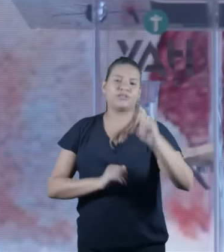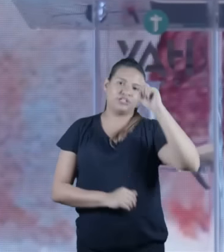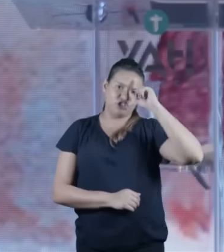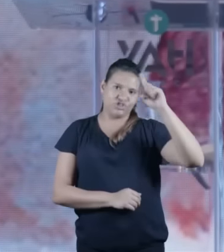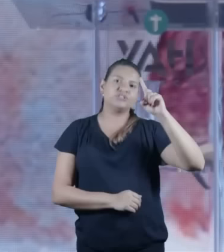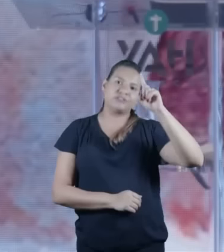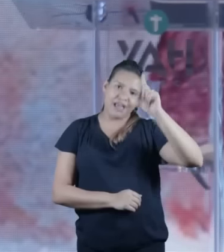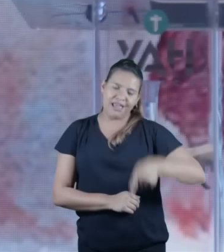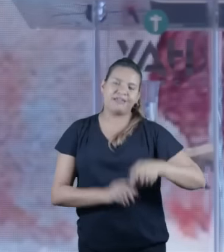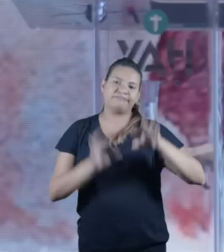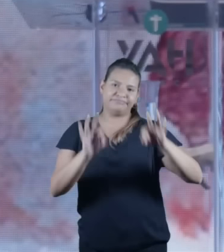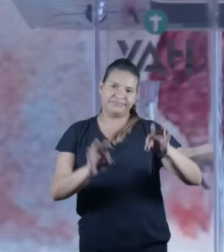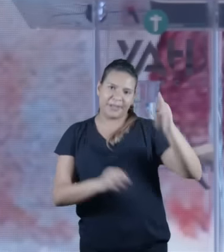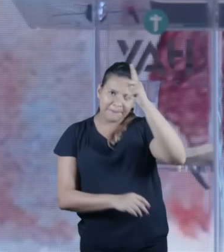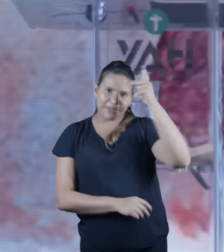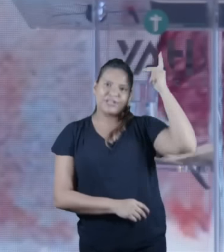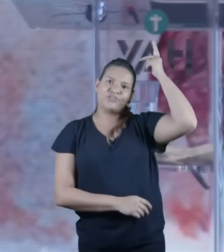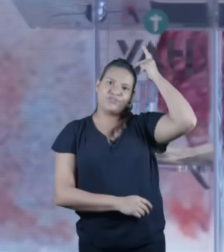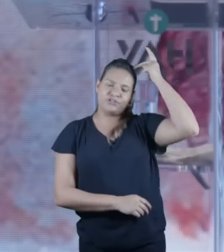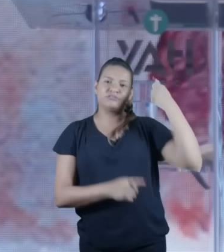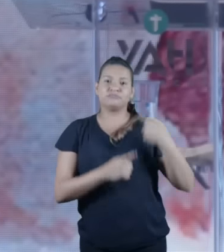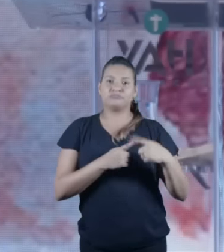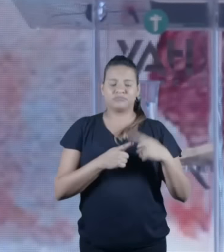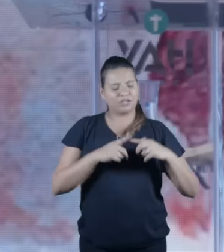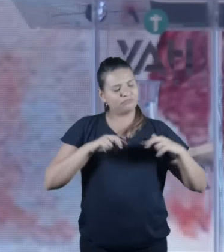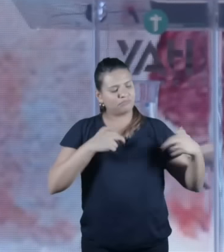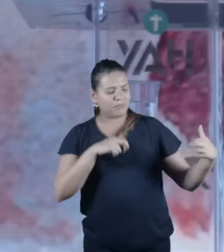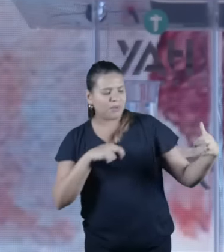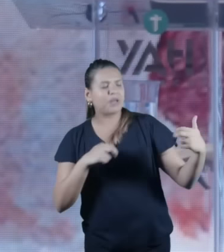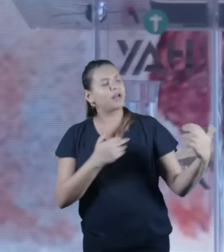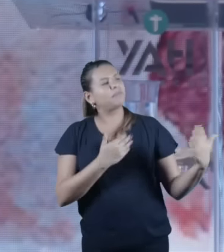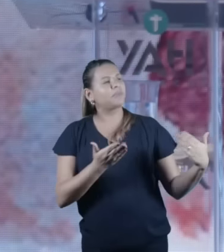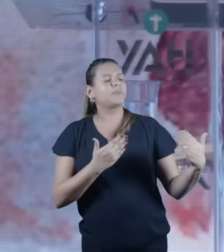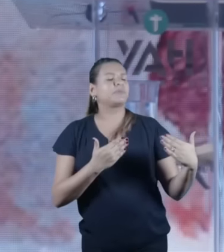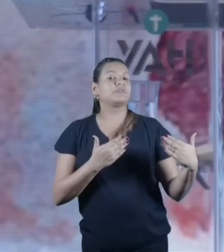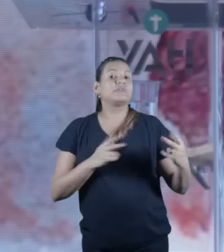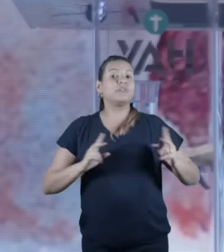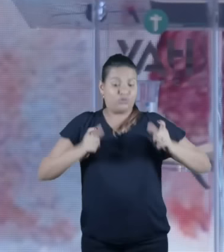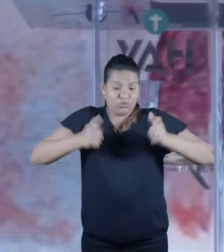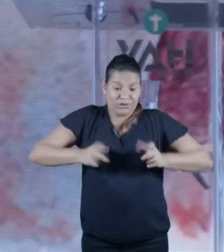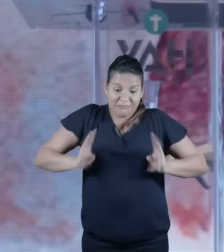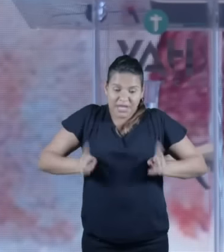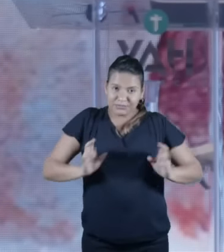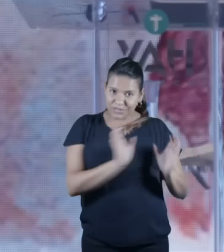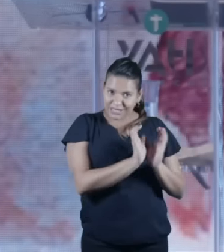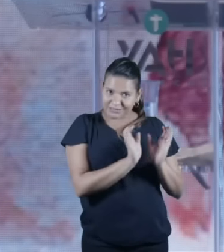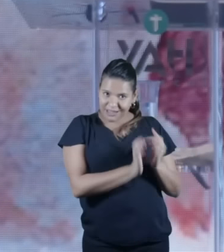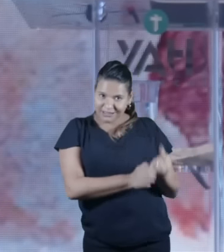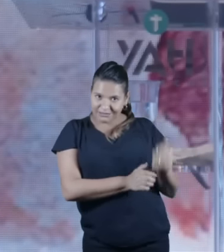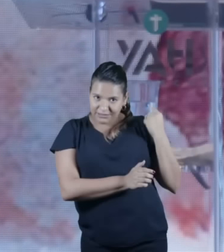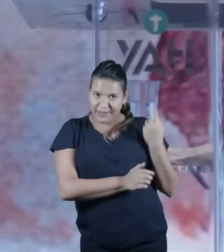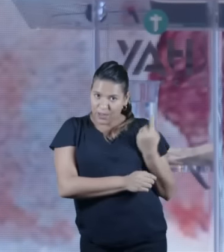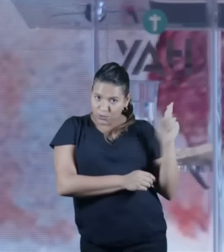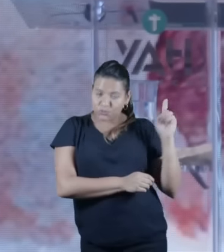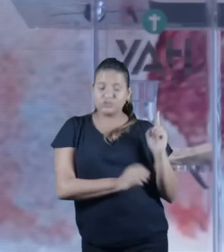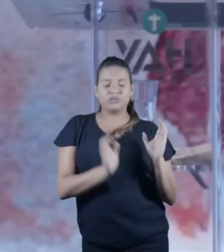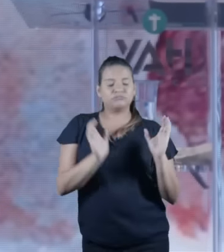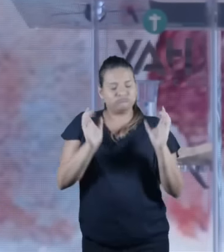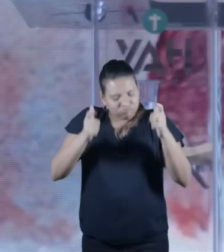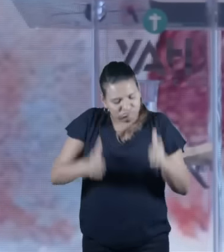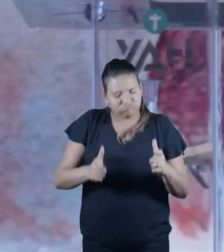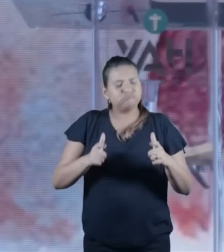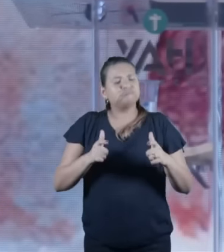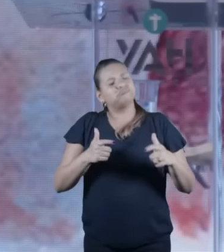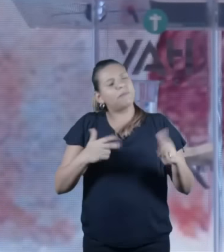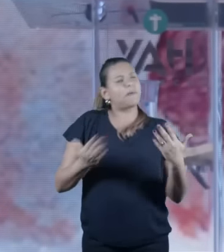propósito no mesmo lugar onde eles celebraram a última ceia e quando eles estavam lá aí desce o Espírito Santo que é o que a gente